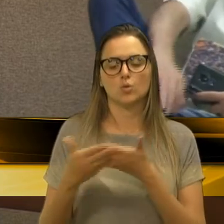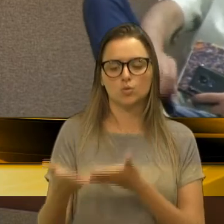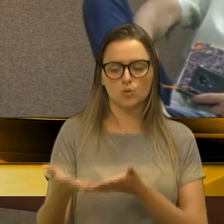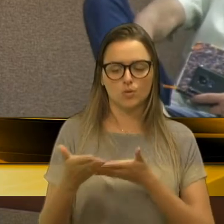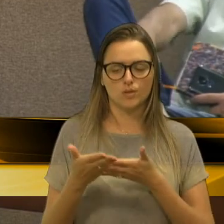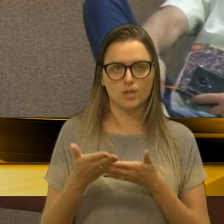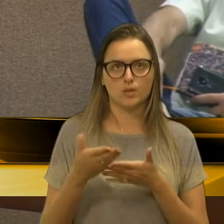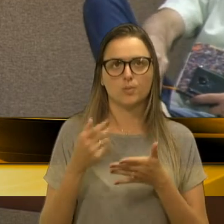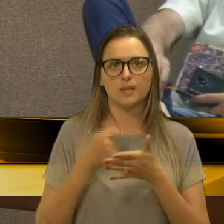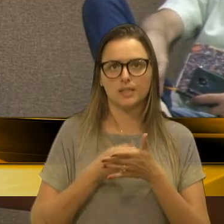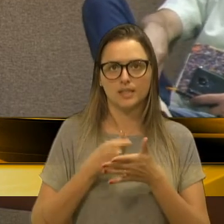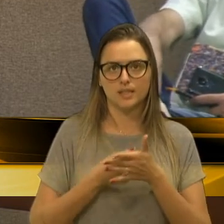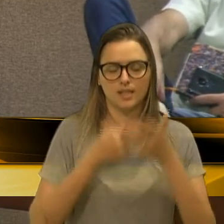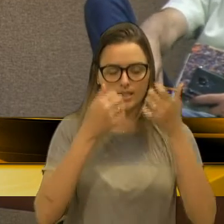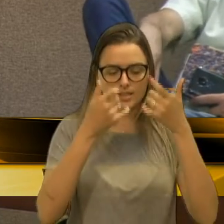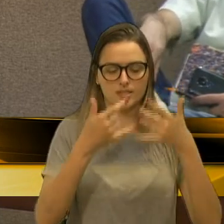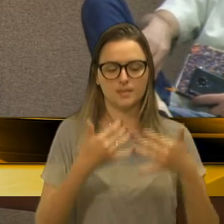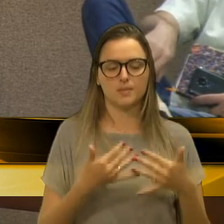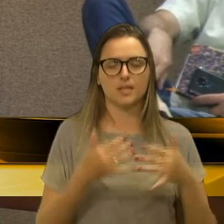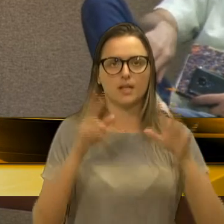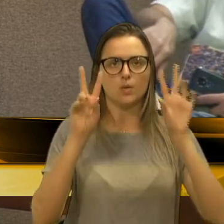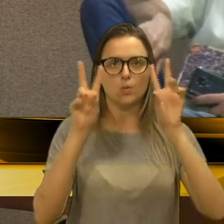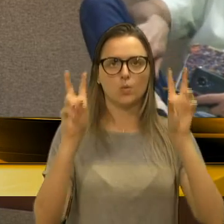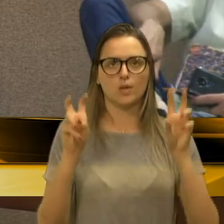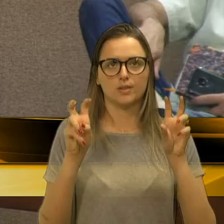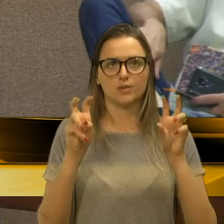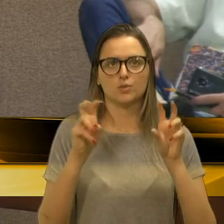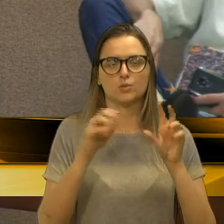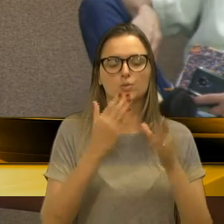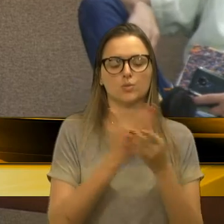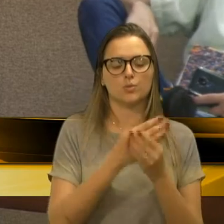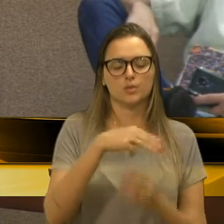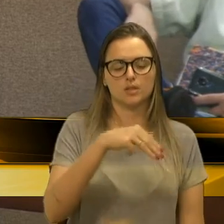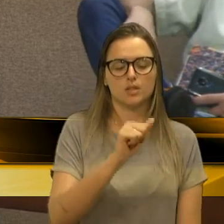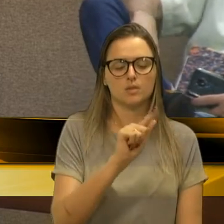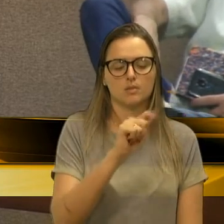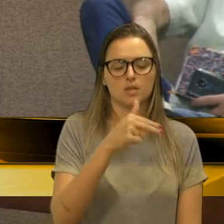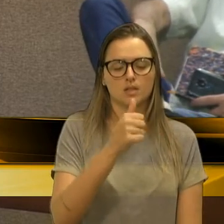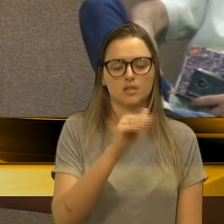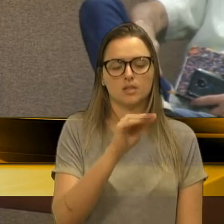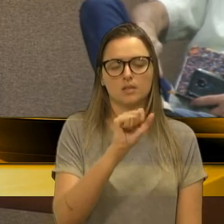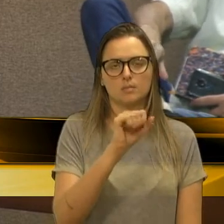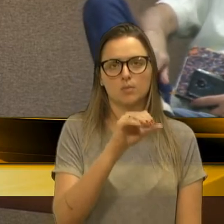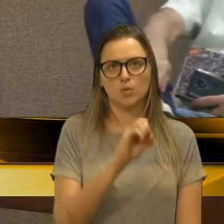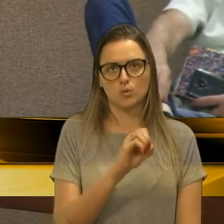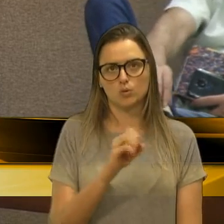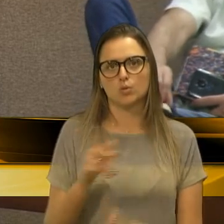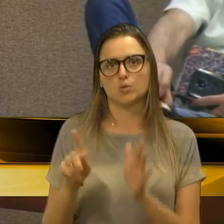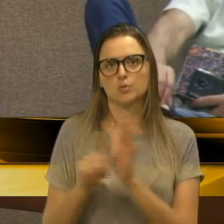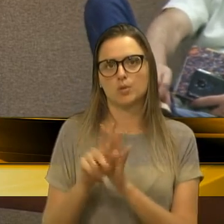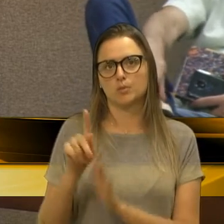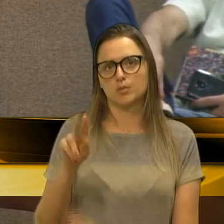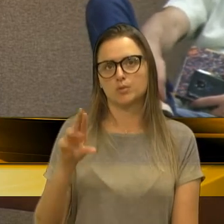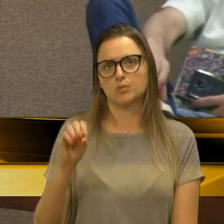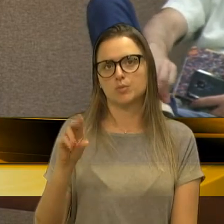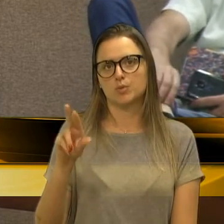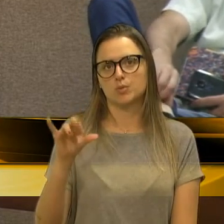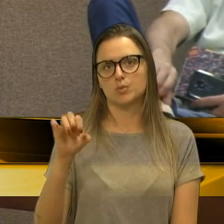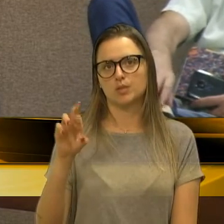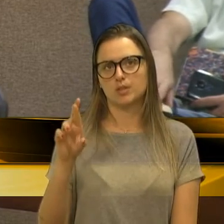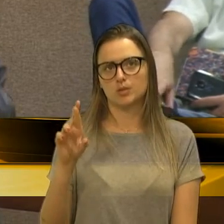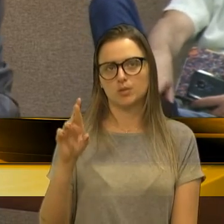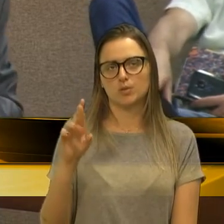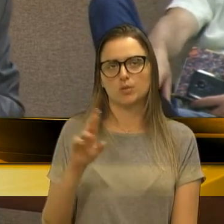para a gente tentar clarear um pouco mais esse assunto do caso Manhabosco com os procuradores da família Manhabosco. Então, na sala de